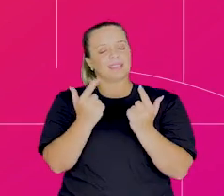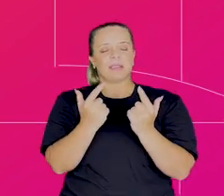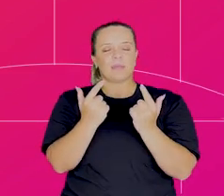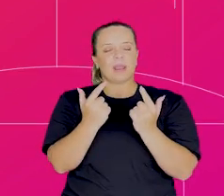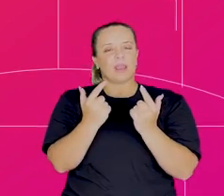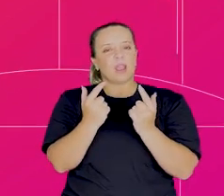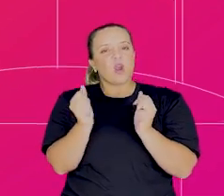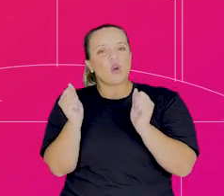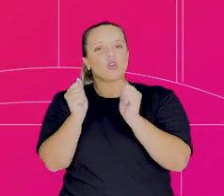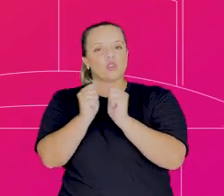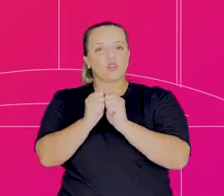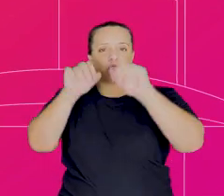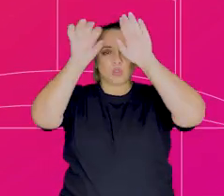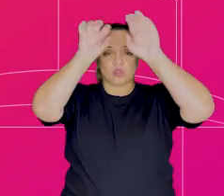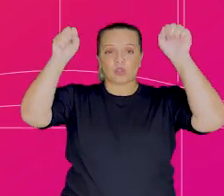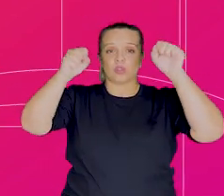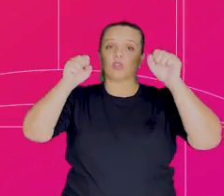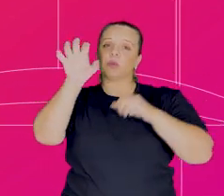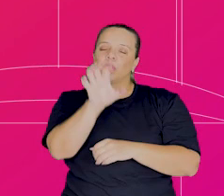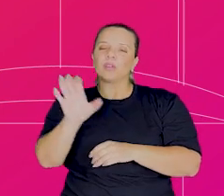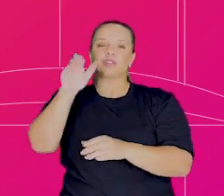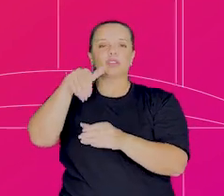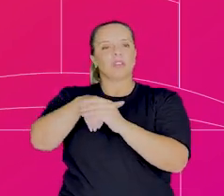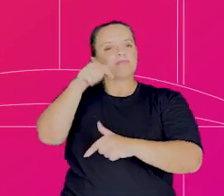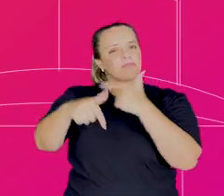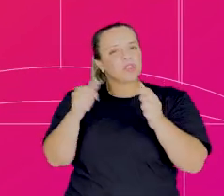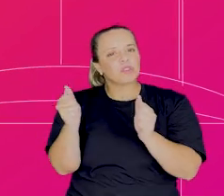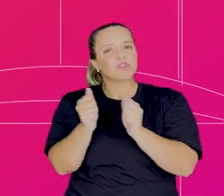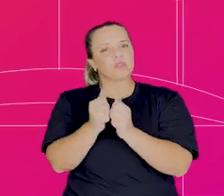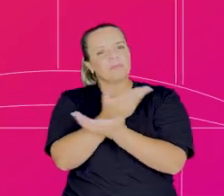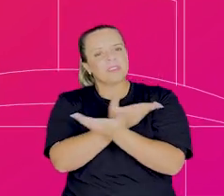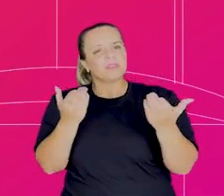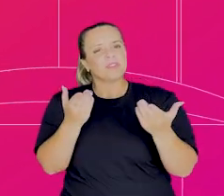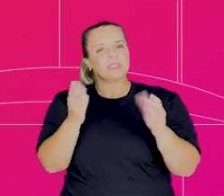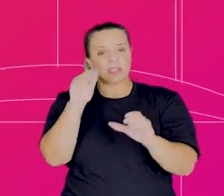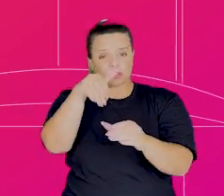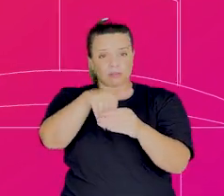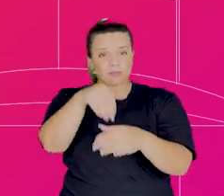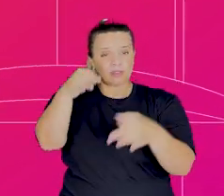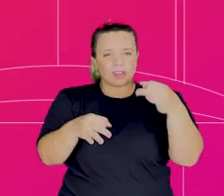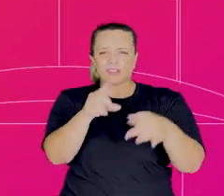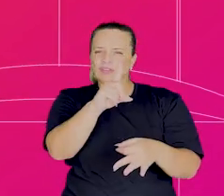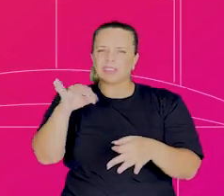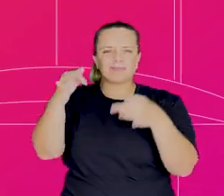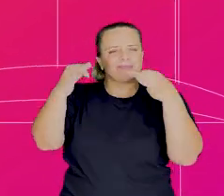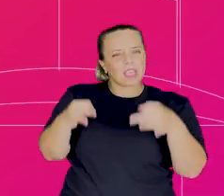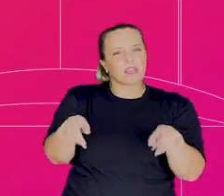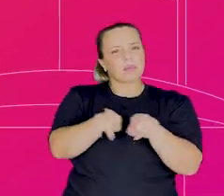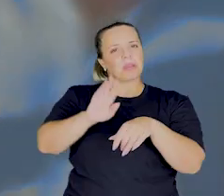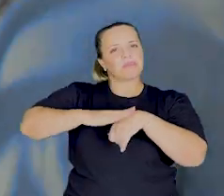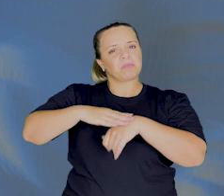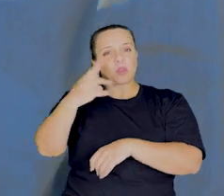Legislativa e o Tribunal Regional Eleitoral trabalhando juntos para deixar você em dia com a Justiça Eleitoral e exercer a sua